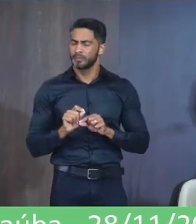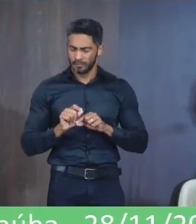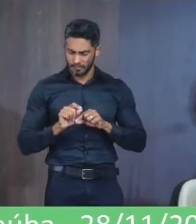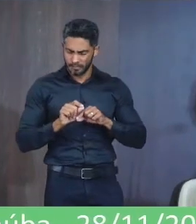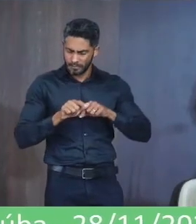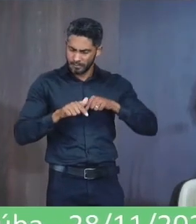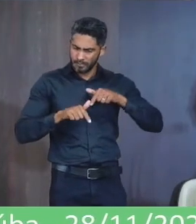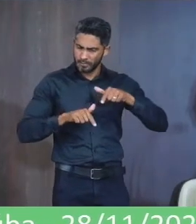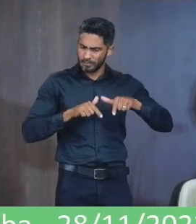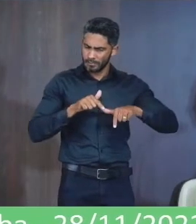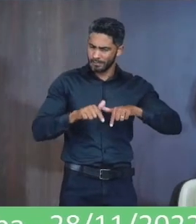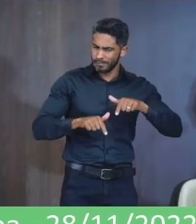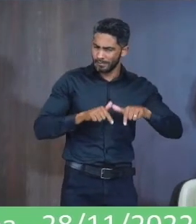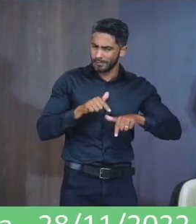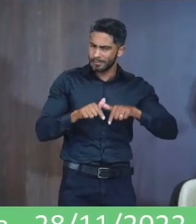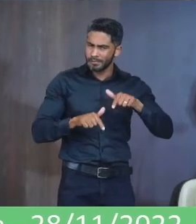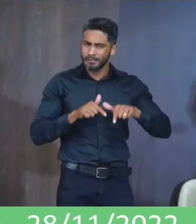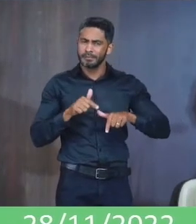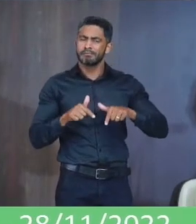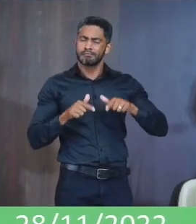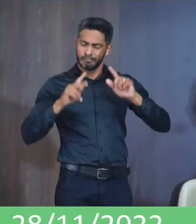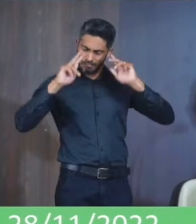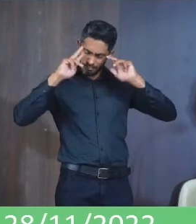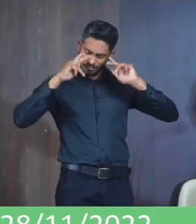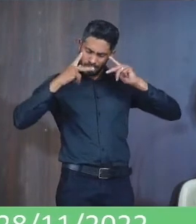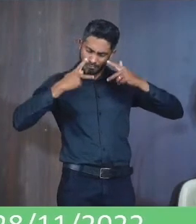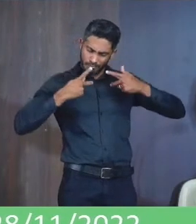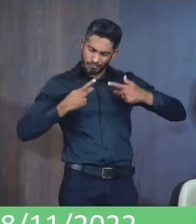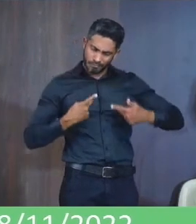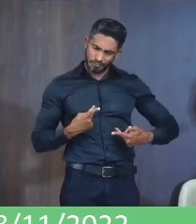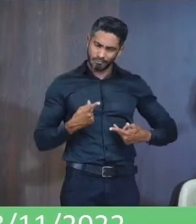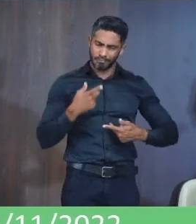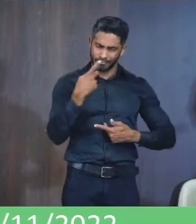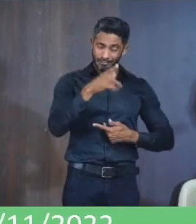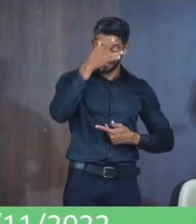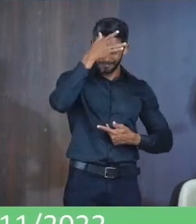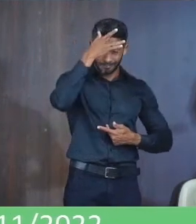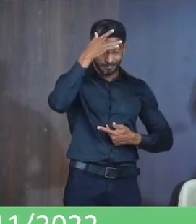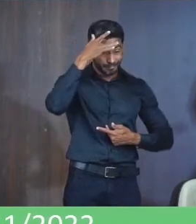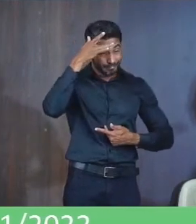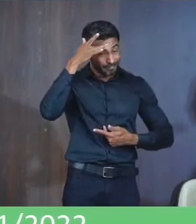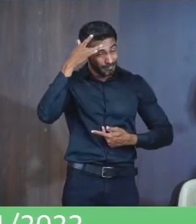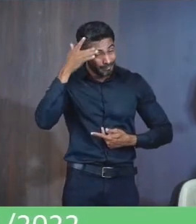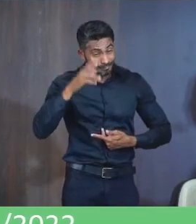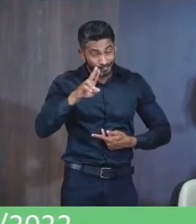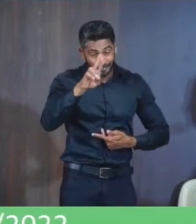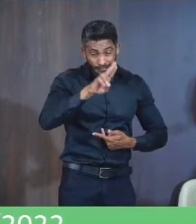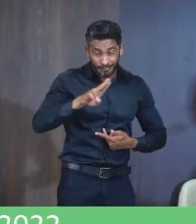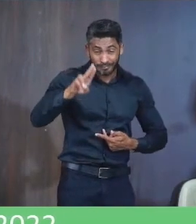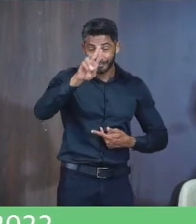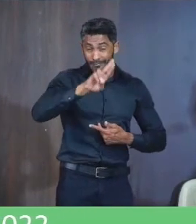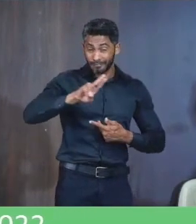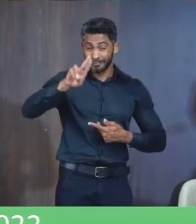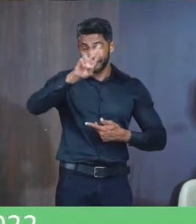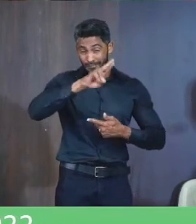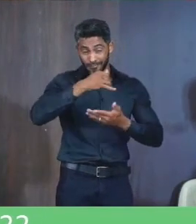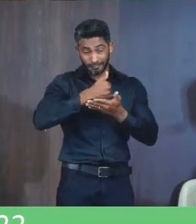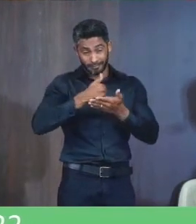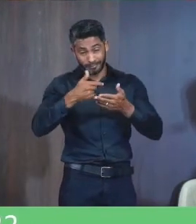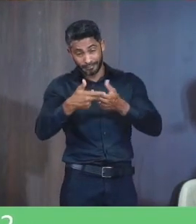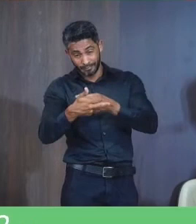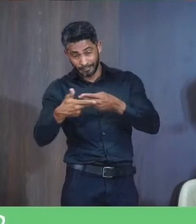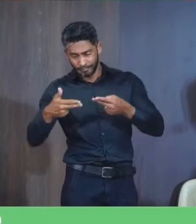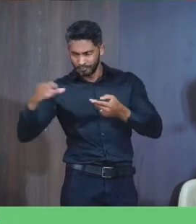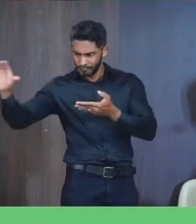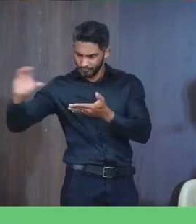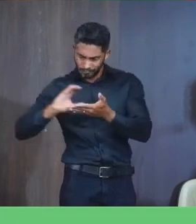Trabalha De forma Humanizada Com aqueles Dependentes Químicos E que eu Destinei Uma emenda Para